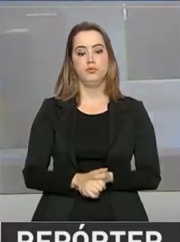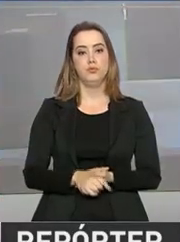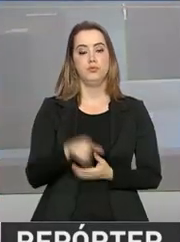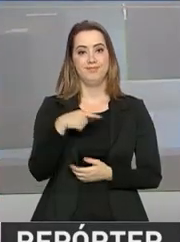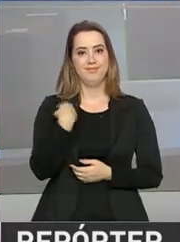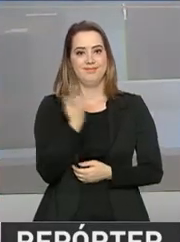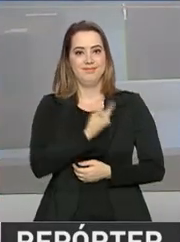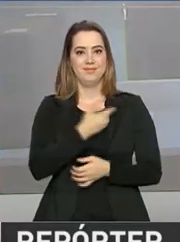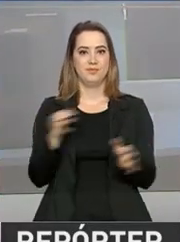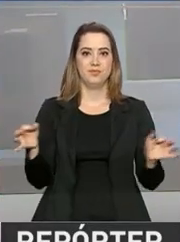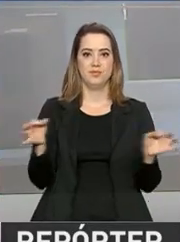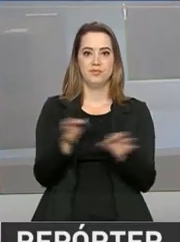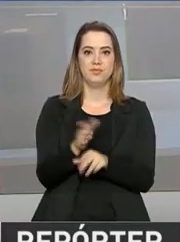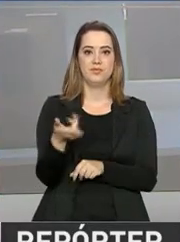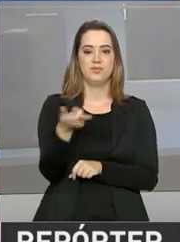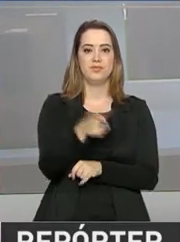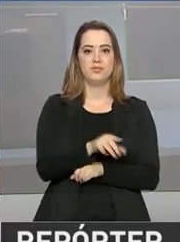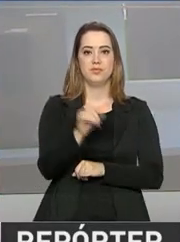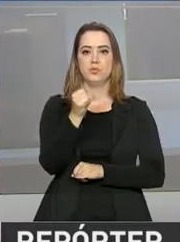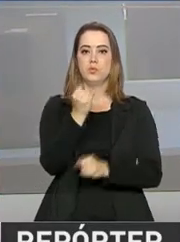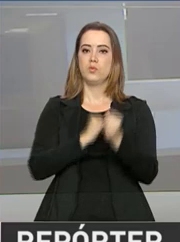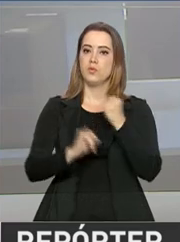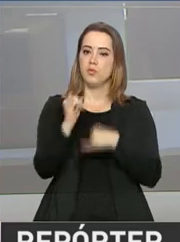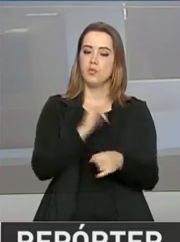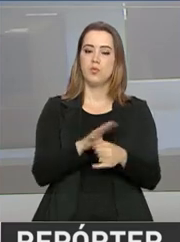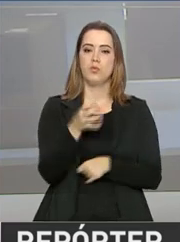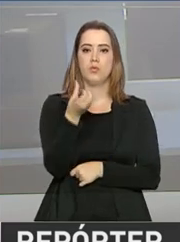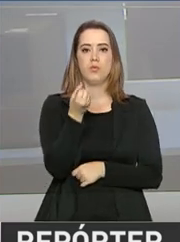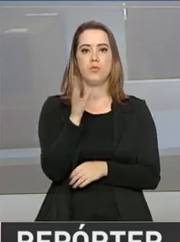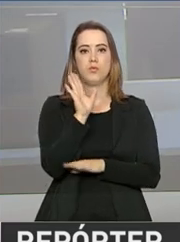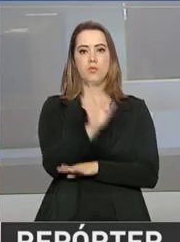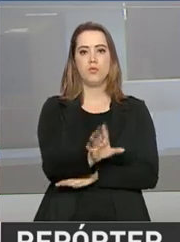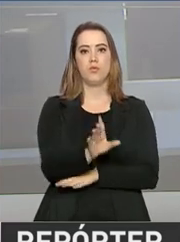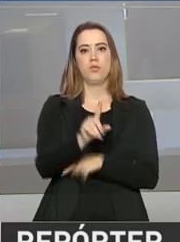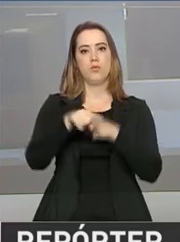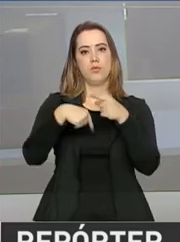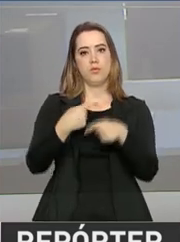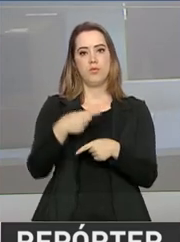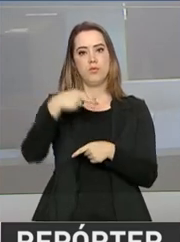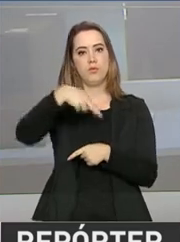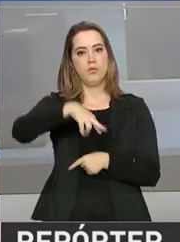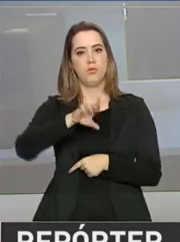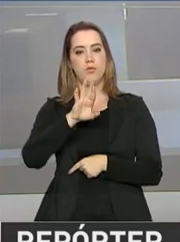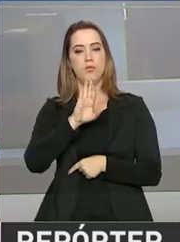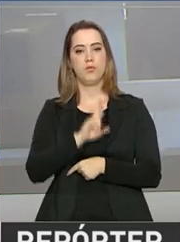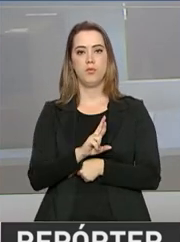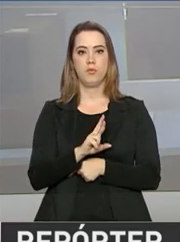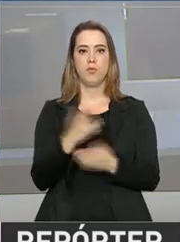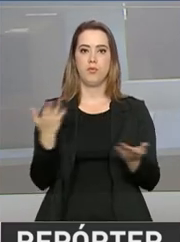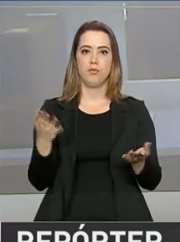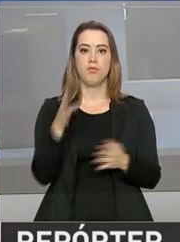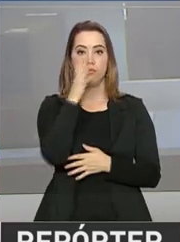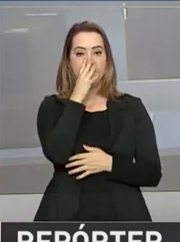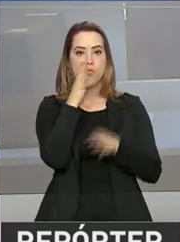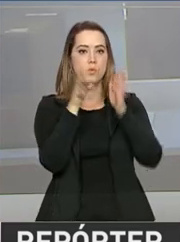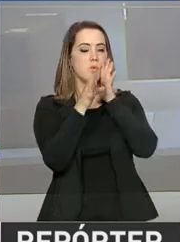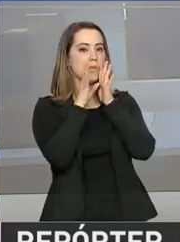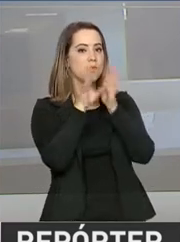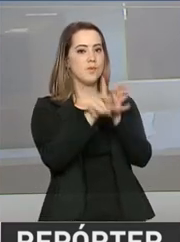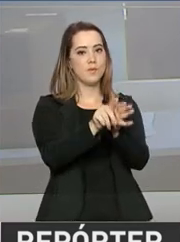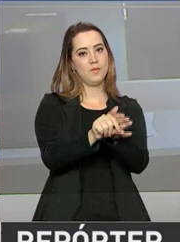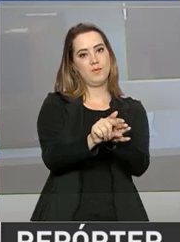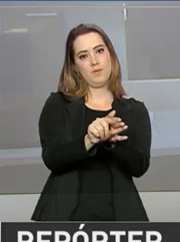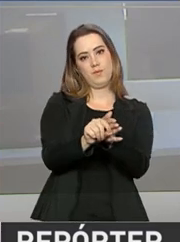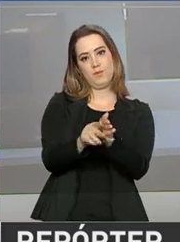E nós ficamos por aqui. Voltamos a qualquer momento com outras informações ou às seis da tarde na próxima edição do Repórter NBR. Acompanhe também as